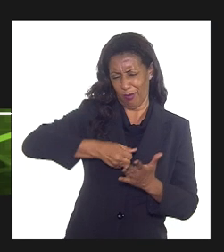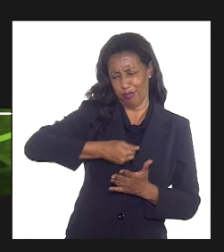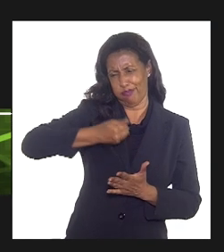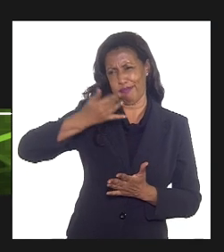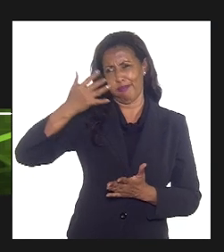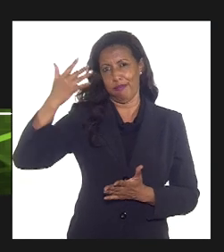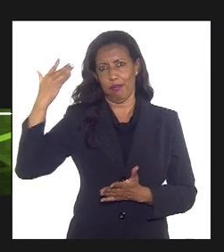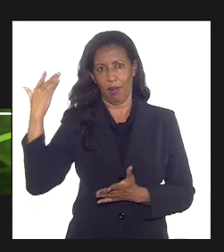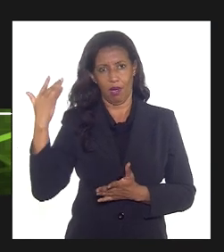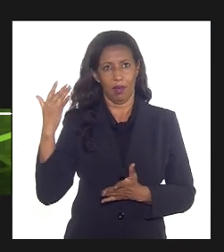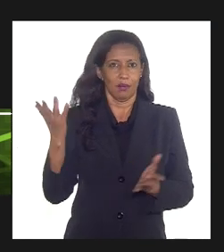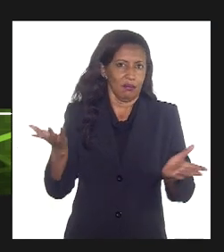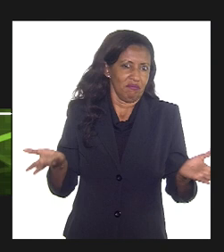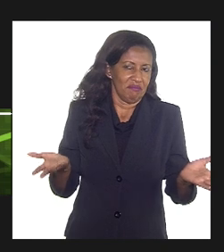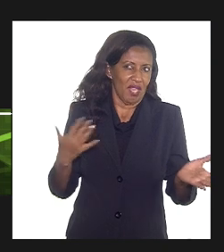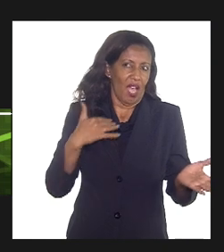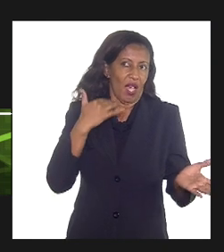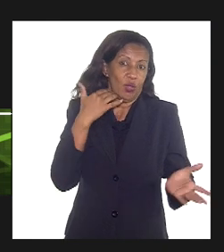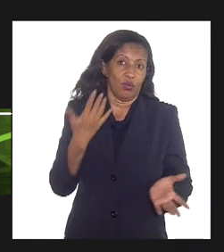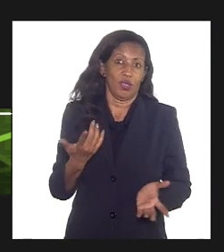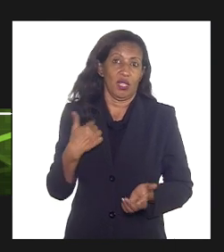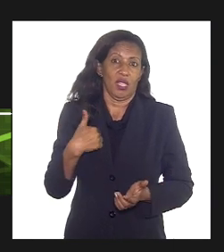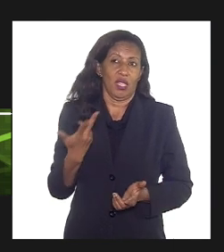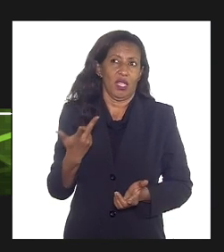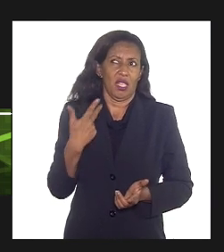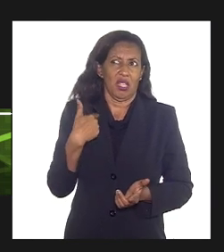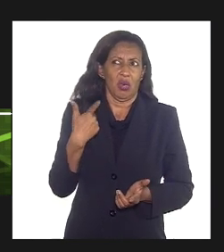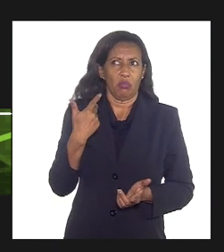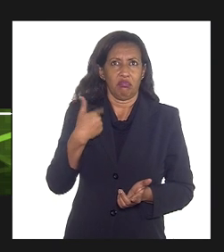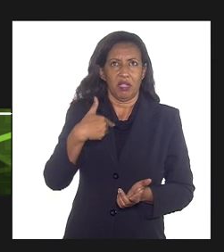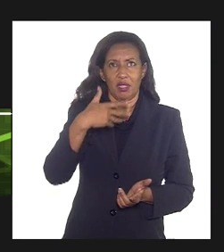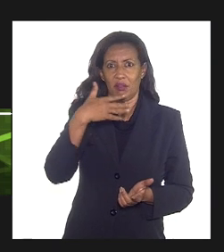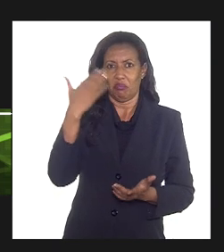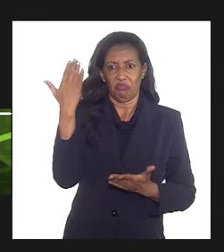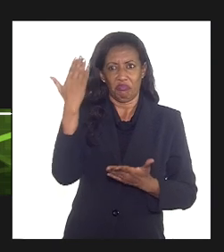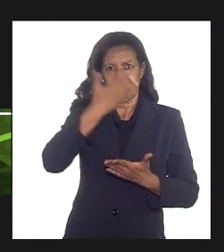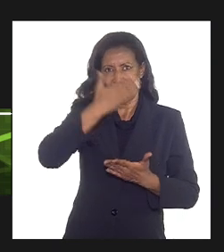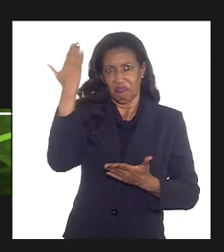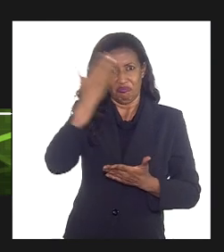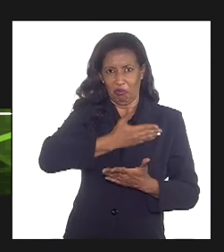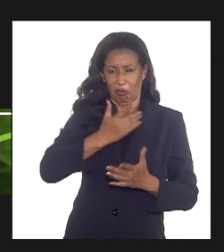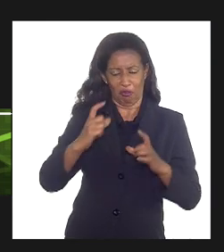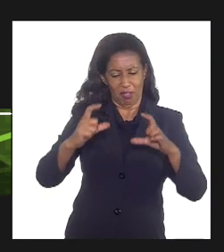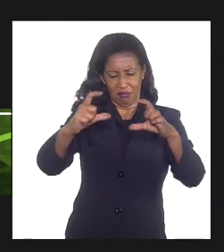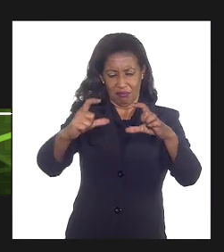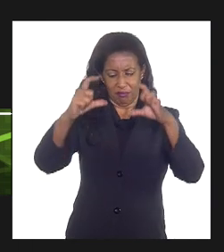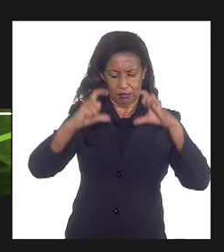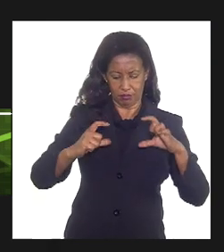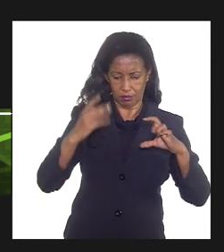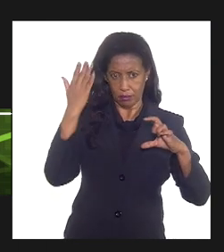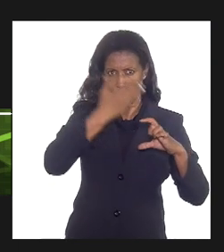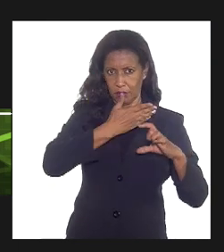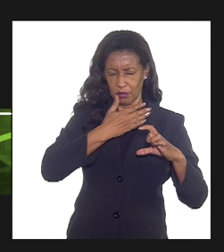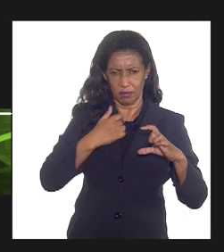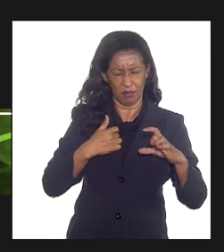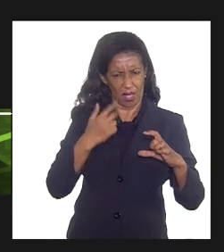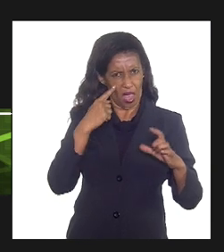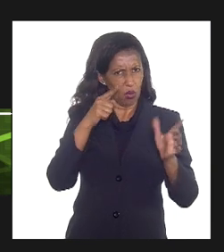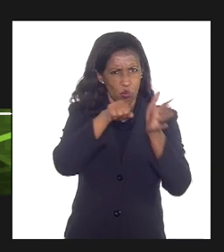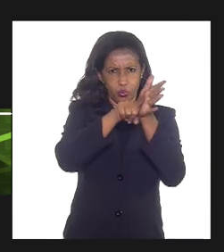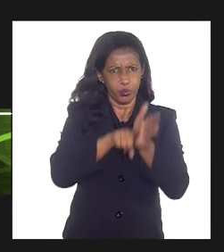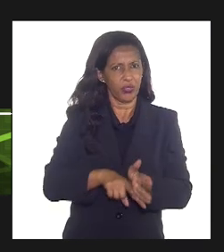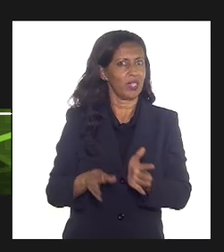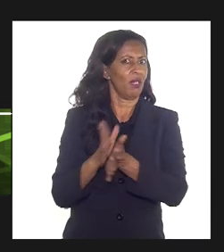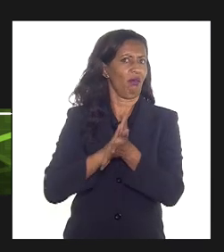A não ser que eu tenha engolido uma barriga, como dizem o linguagem popular, eu não verifiquei